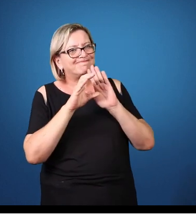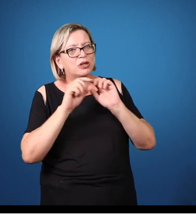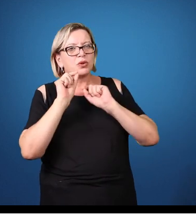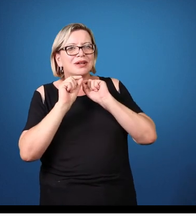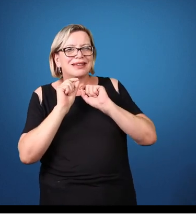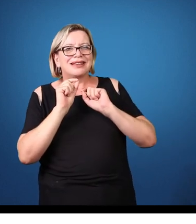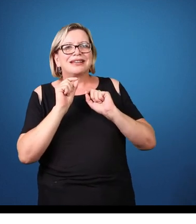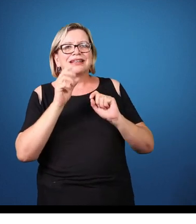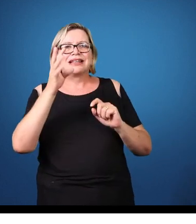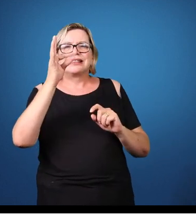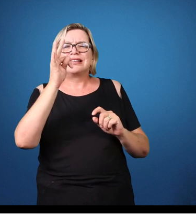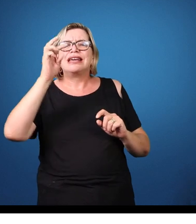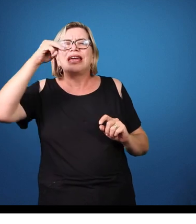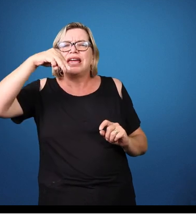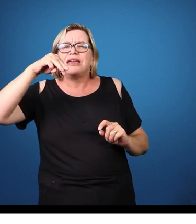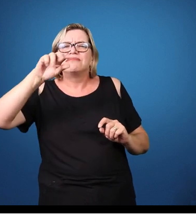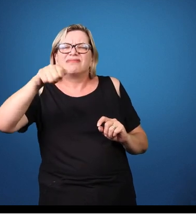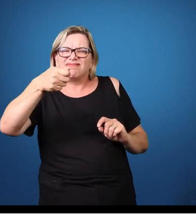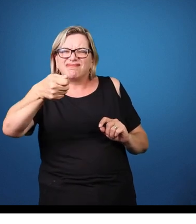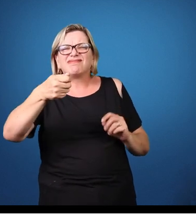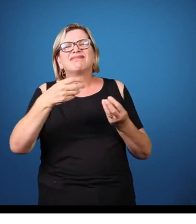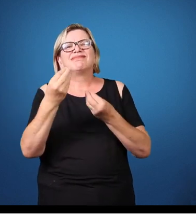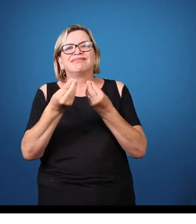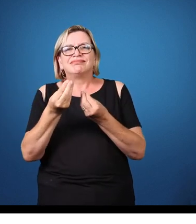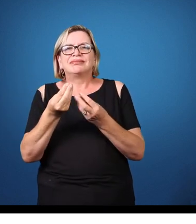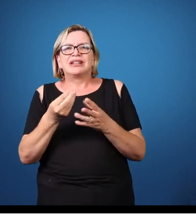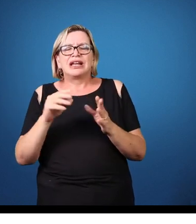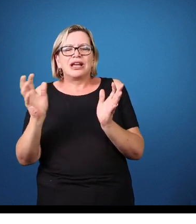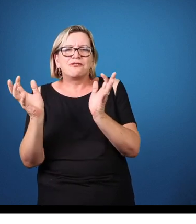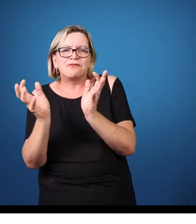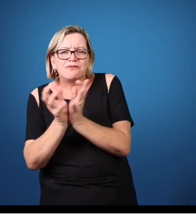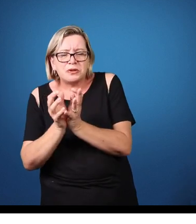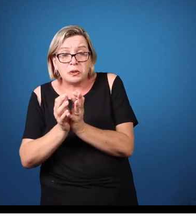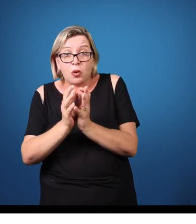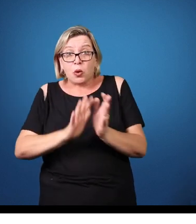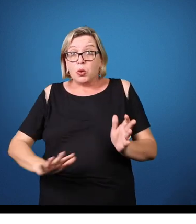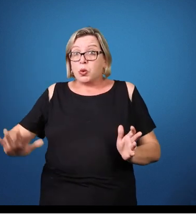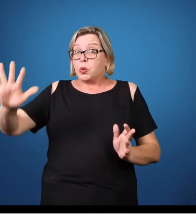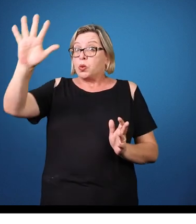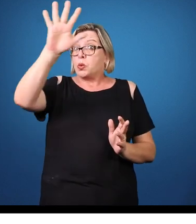amplo, que é caracterizado como uma síndrome,